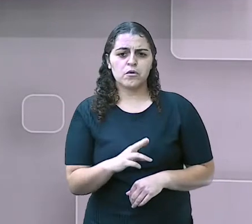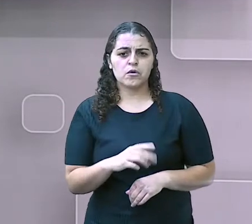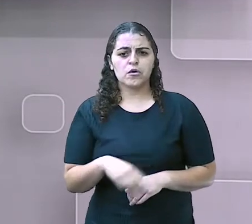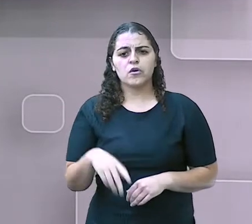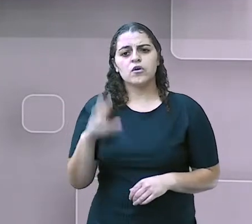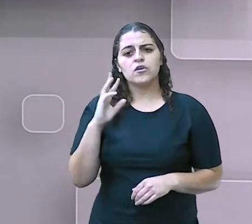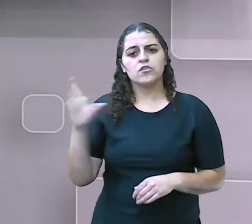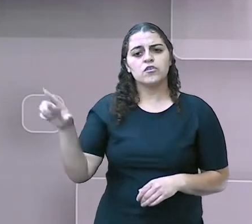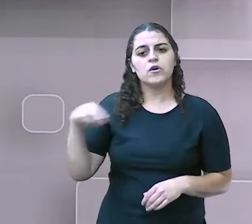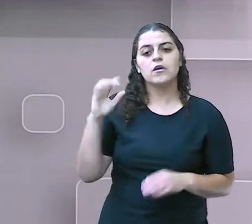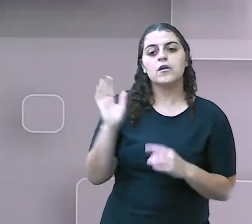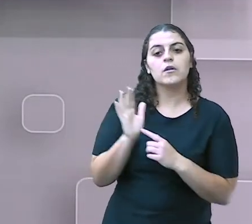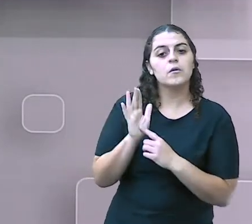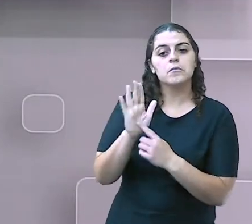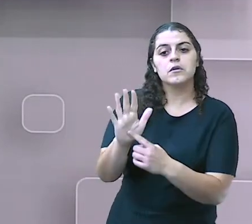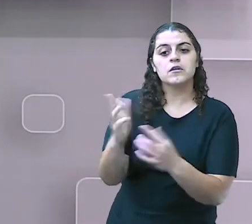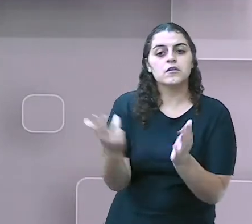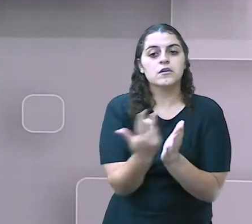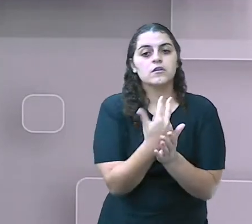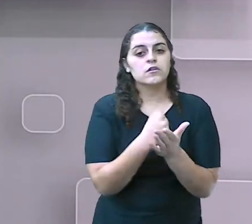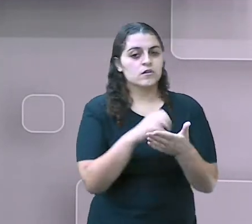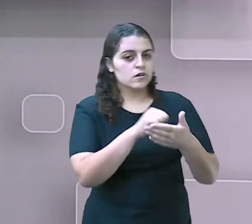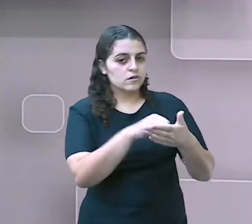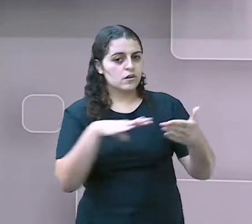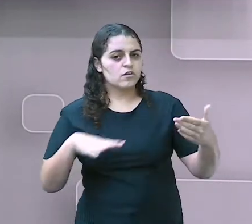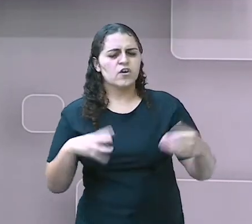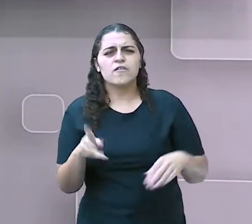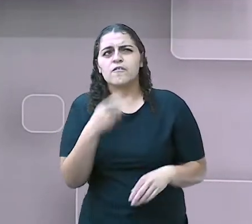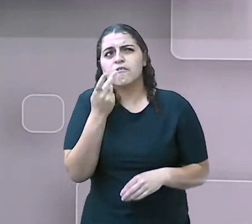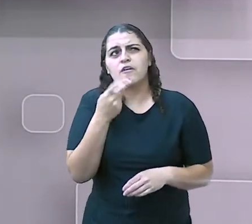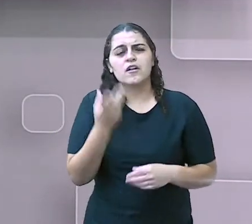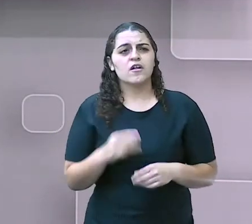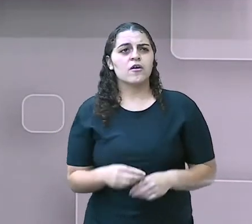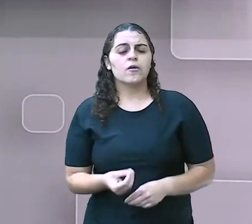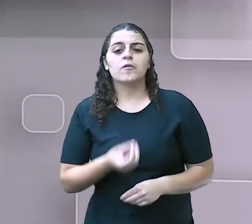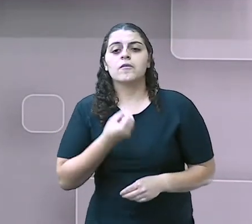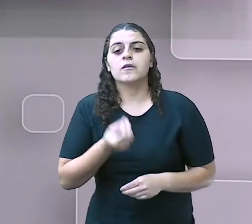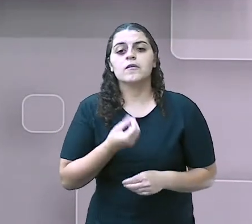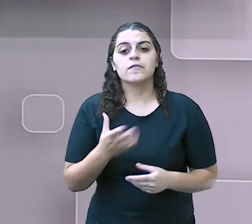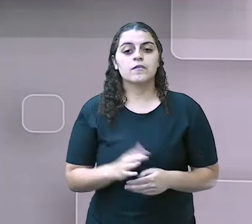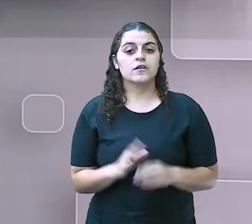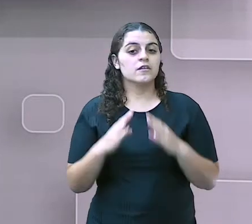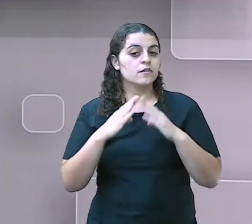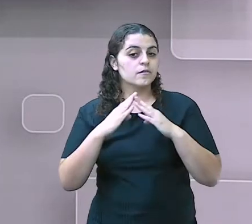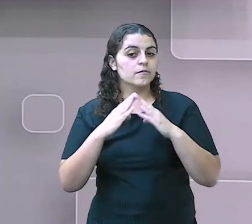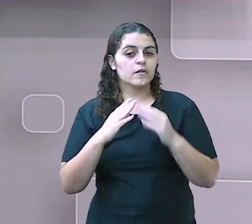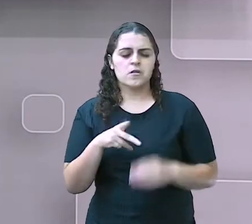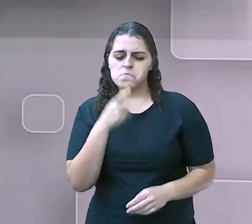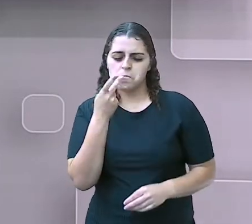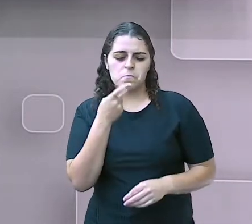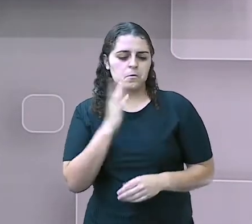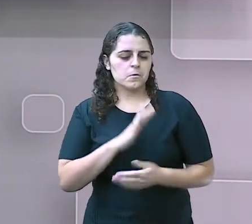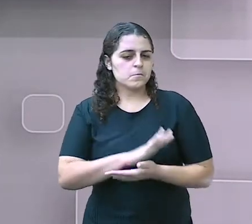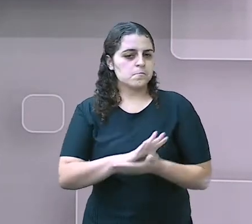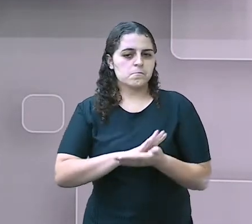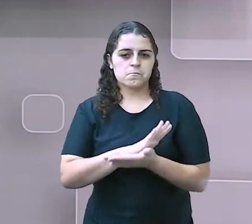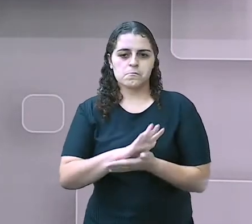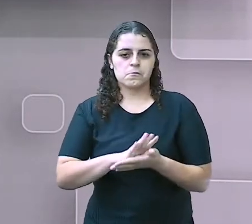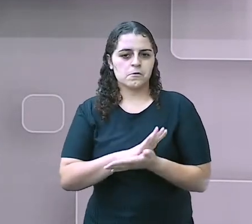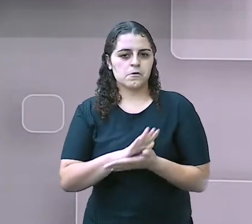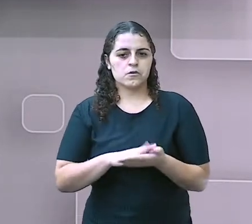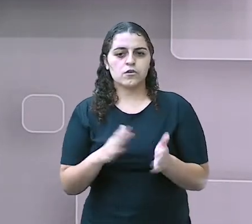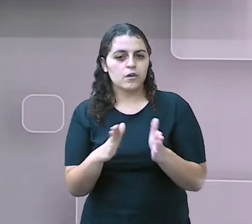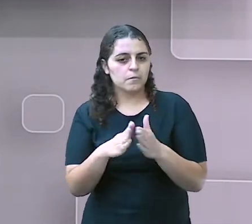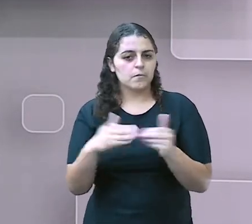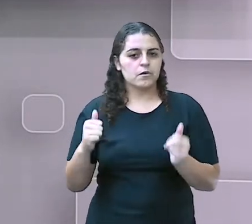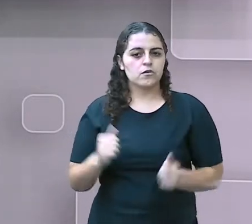Quando chama para mostrar o desenho, contar como foi a tarde, ela não consegue. Ela não fala nada que é